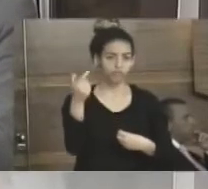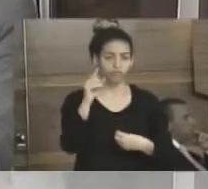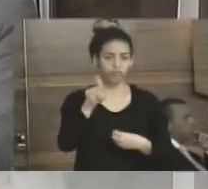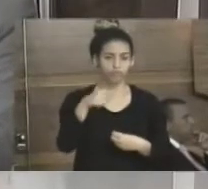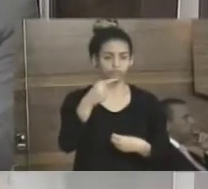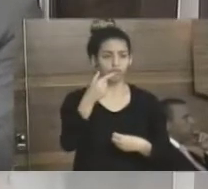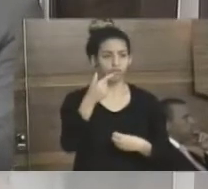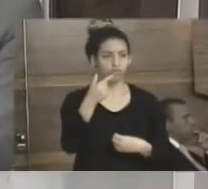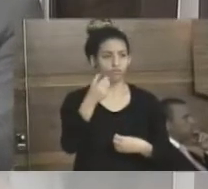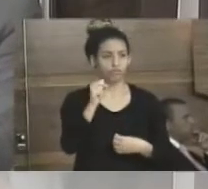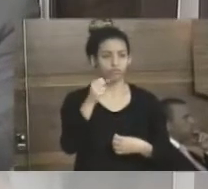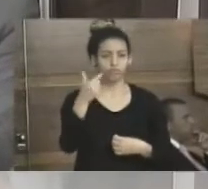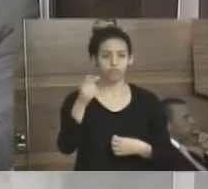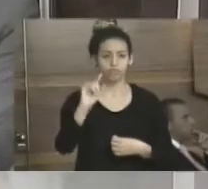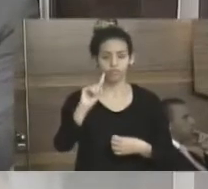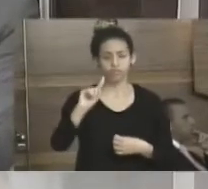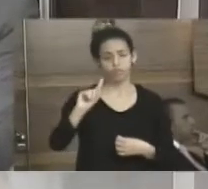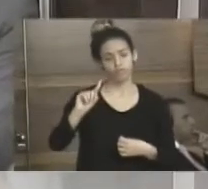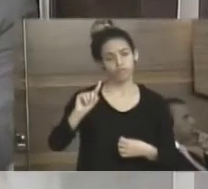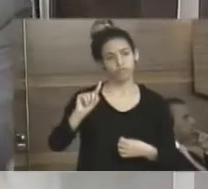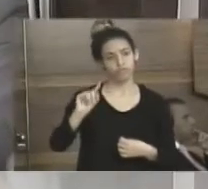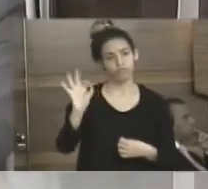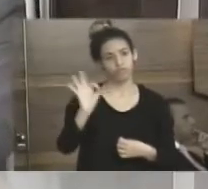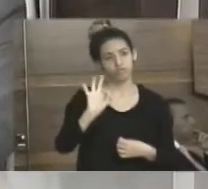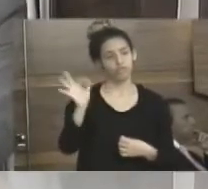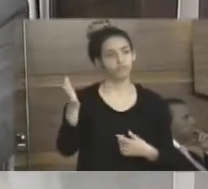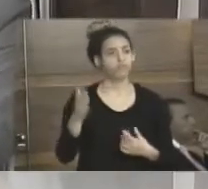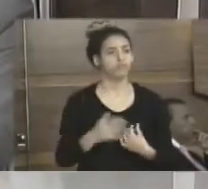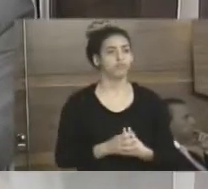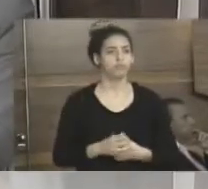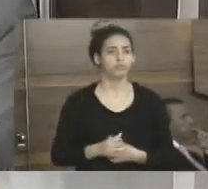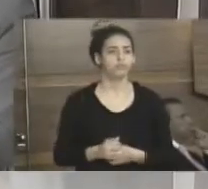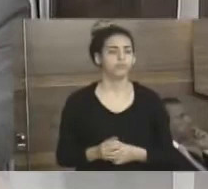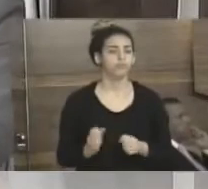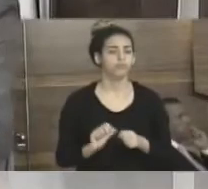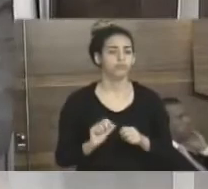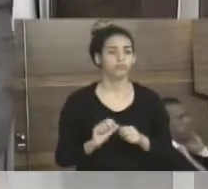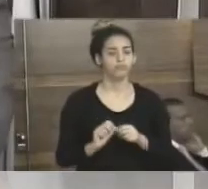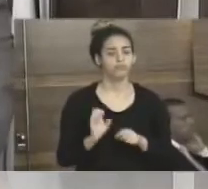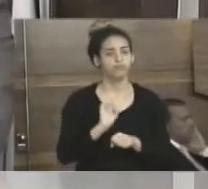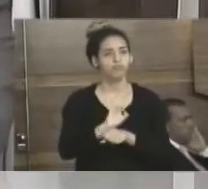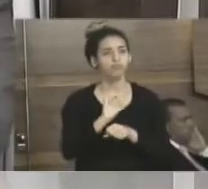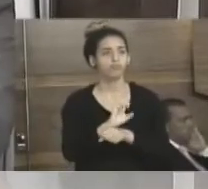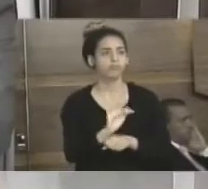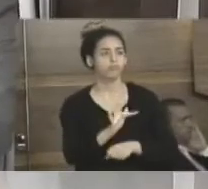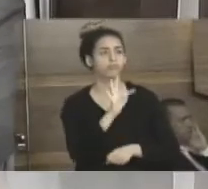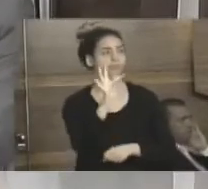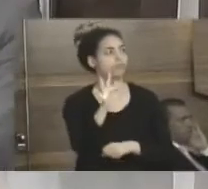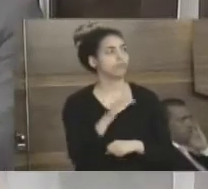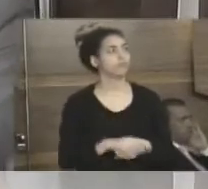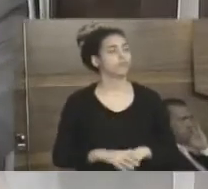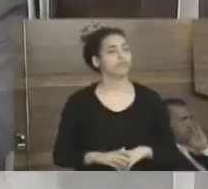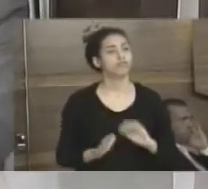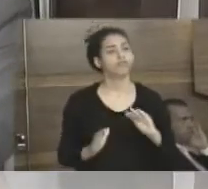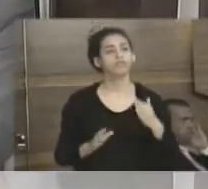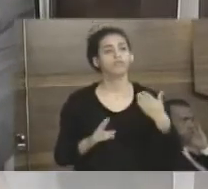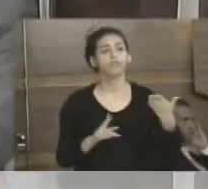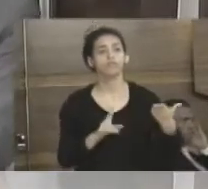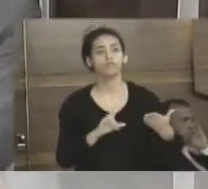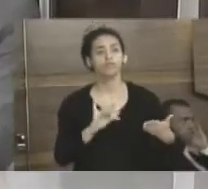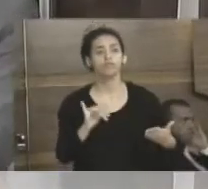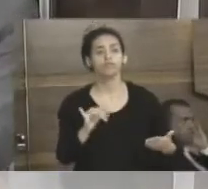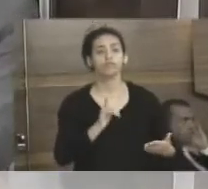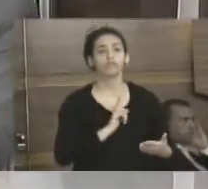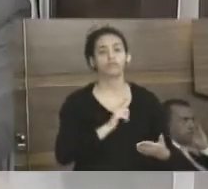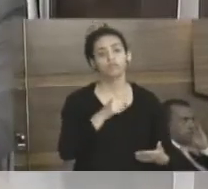22,82%. E o pior não é isso, é a projeção que fizeram. Fizeram uma projeção. Quanto é que vai arrecadar?